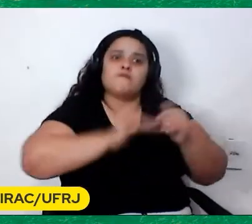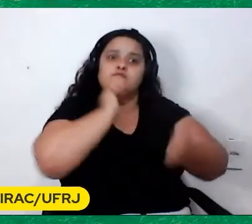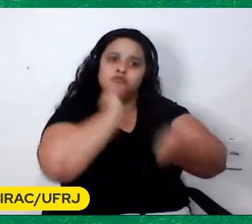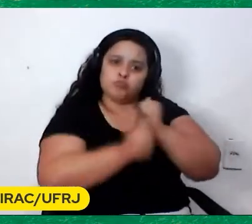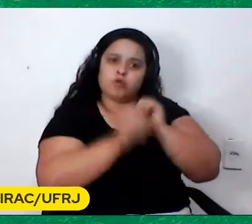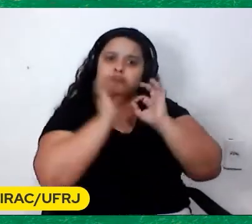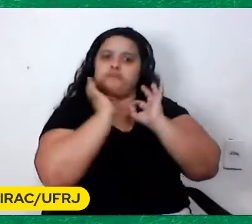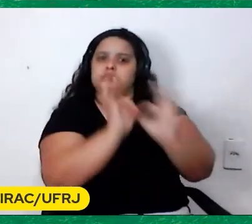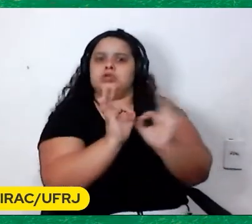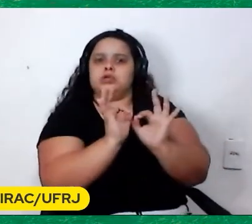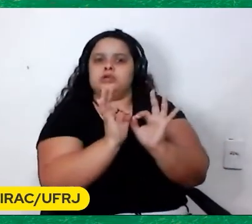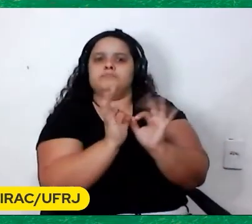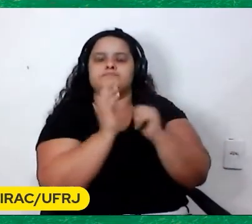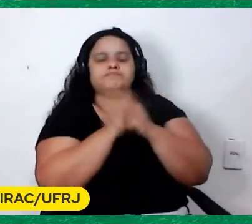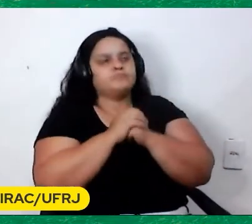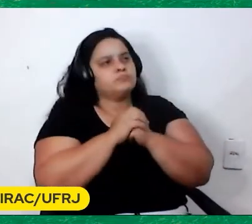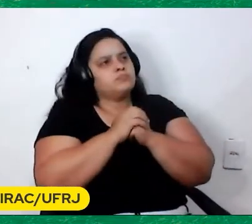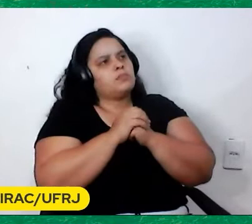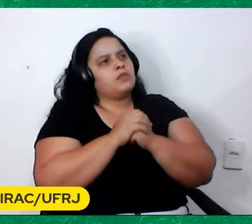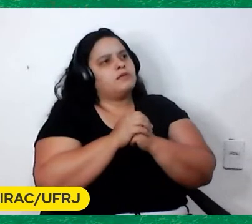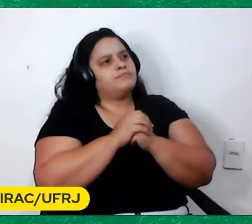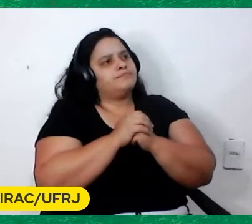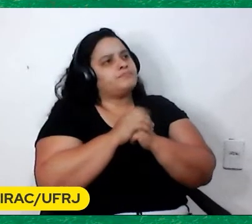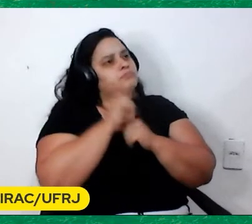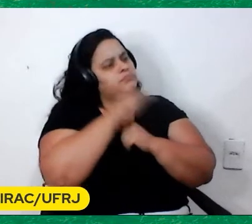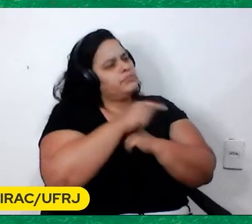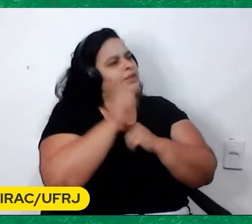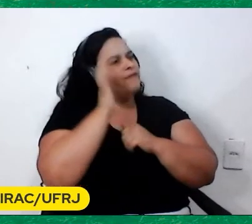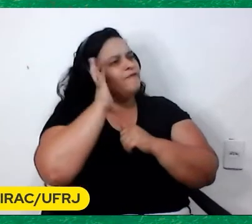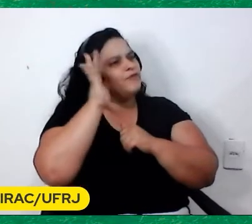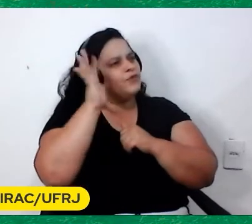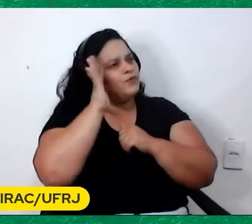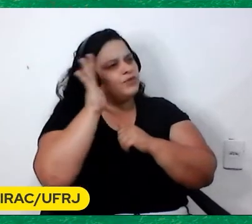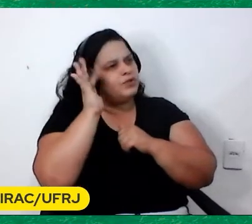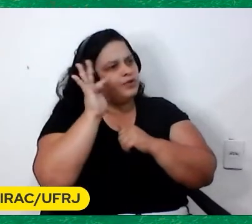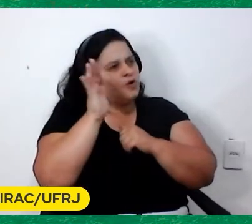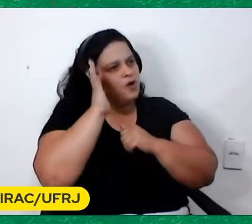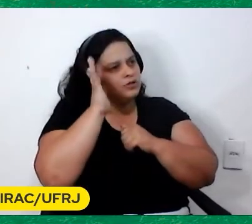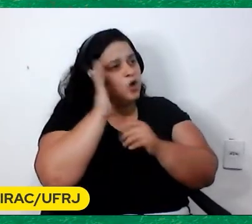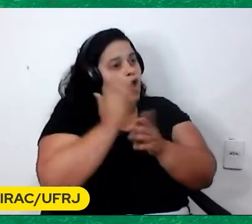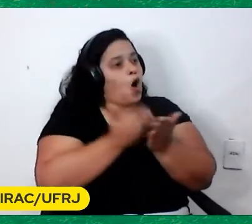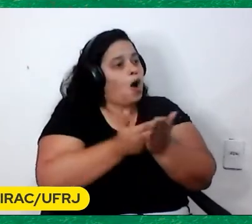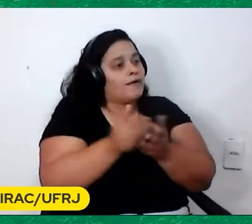de repente Me sai Um filósofo Que começa a fazer Cinema